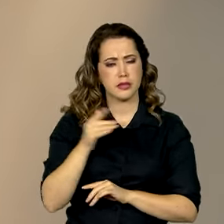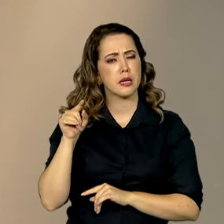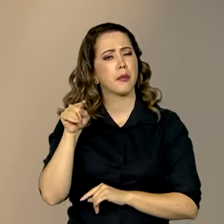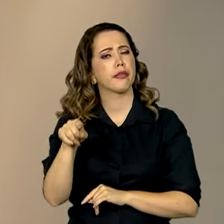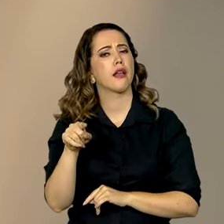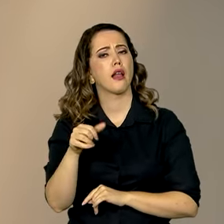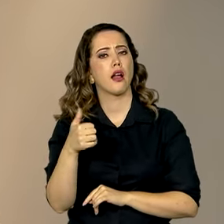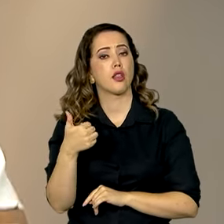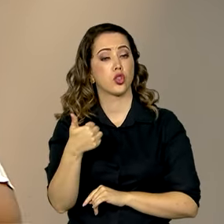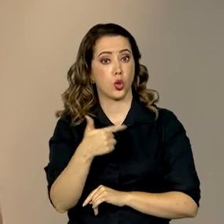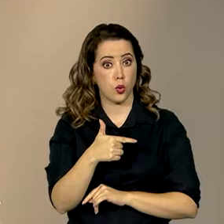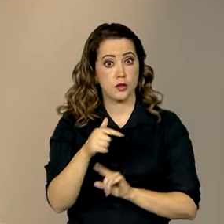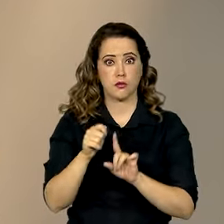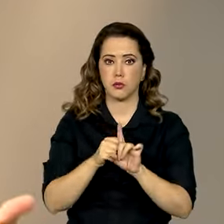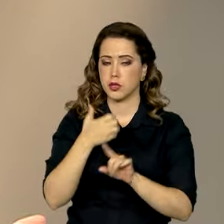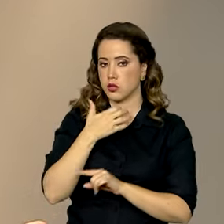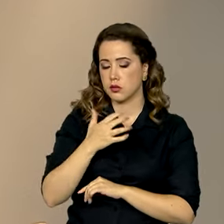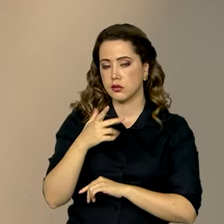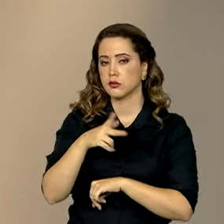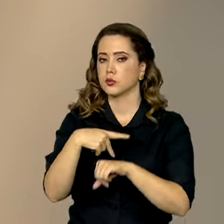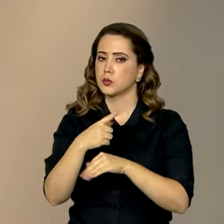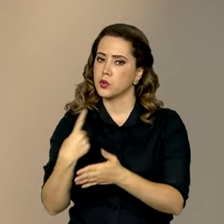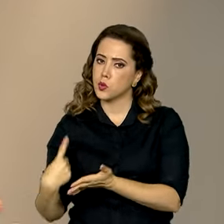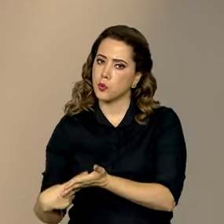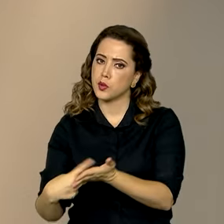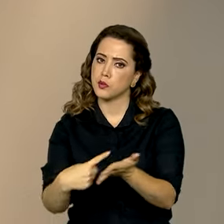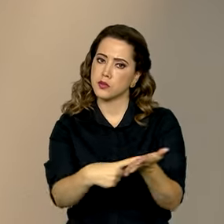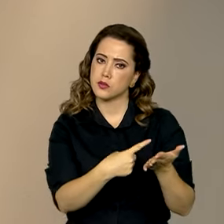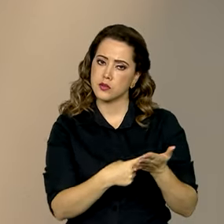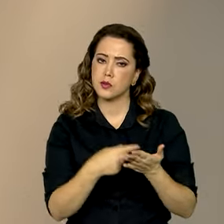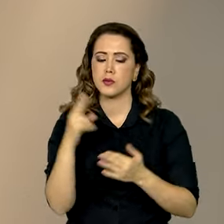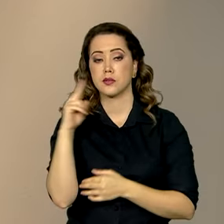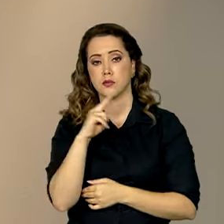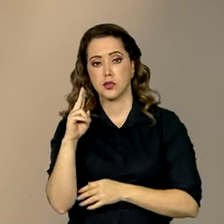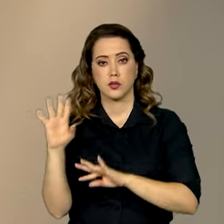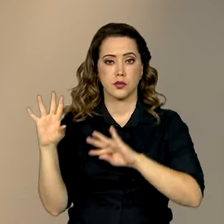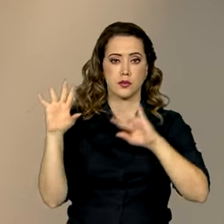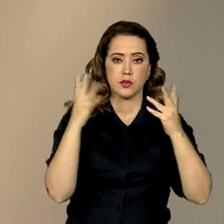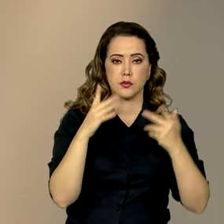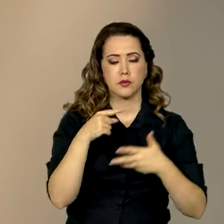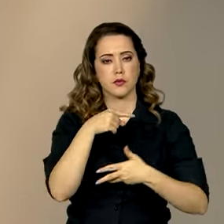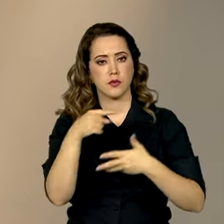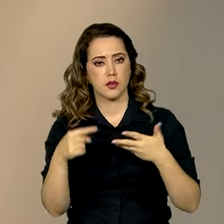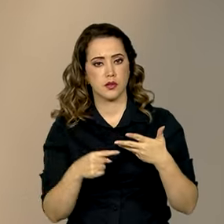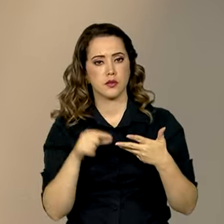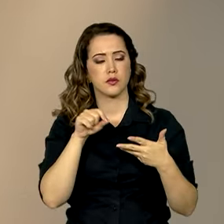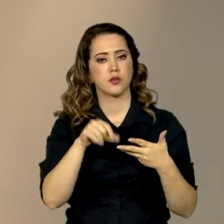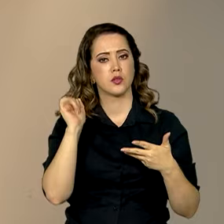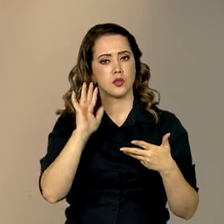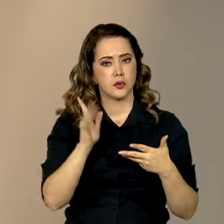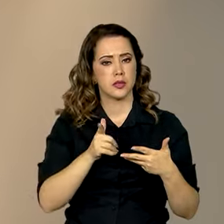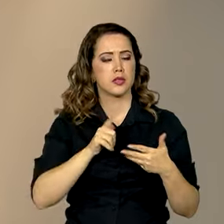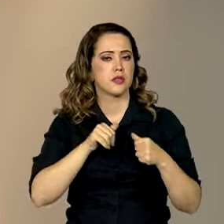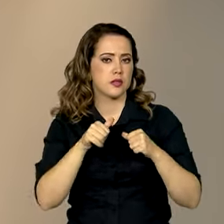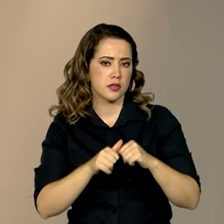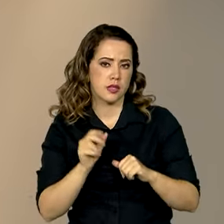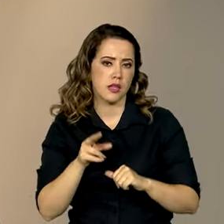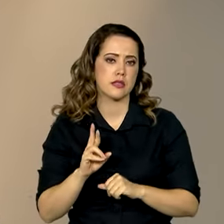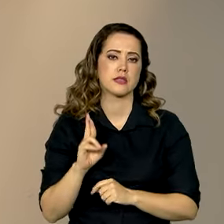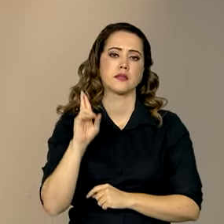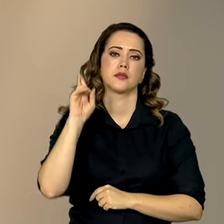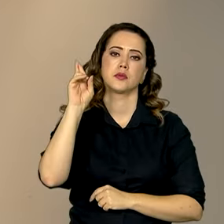lá, os países vão negociando soluções para as emergências climáticas, entre eles o Brasil, que está sendo